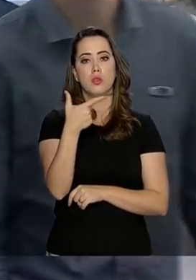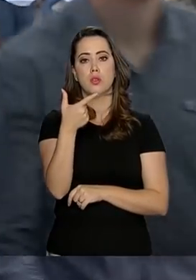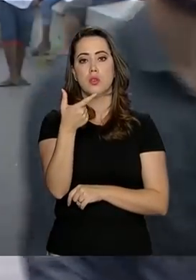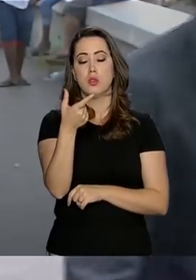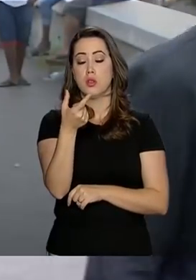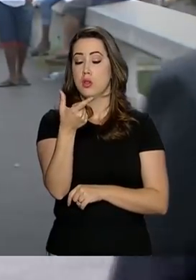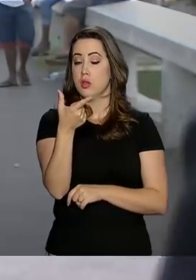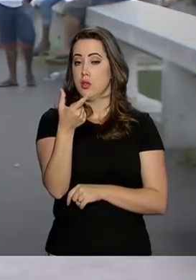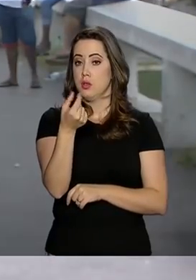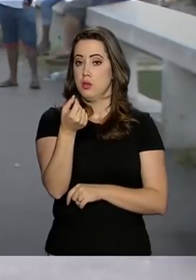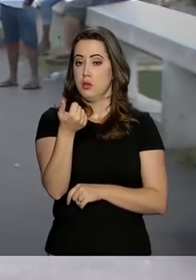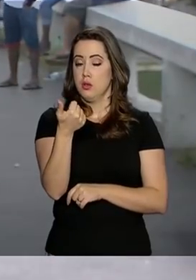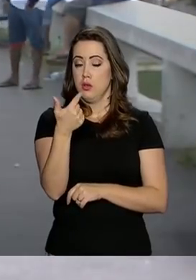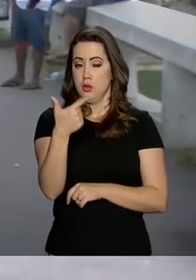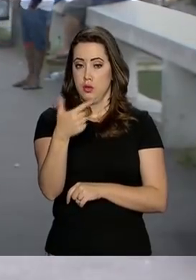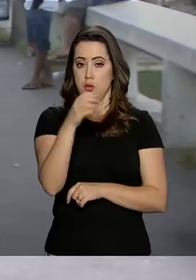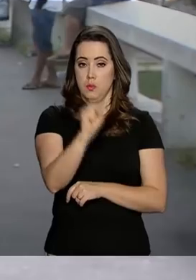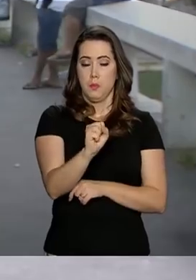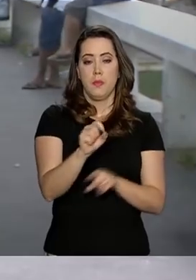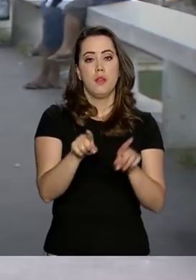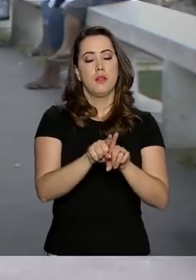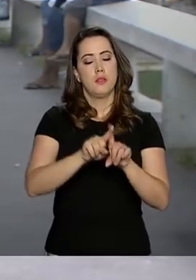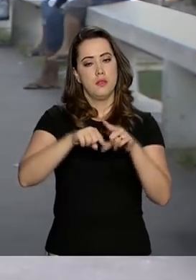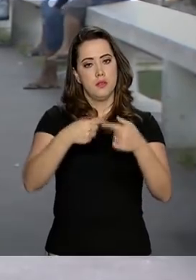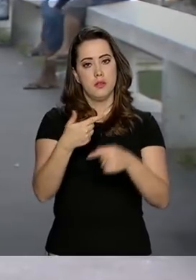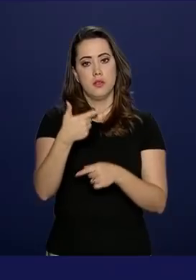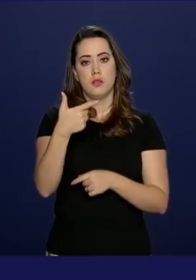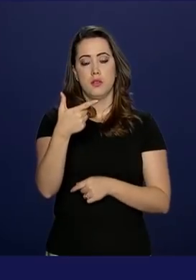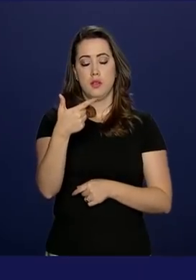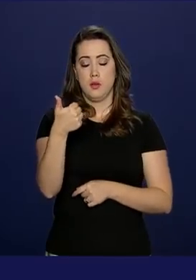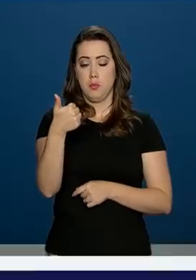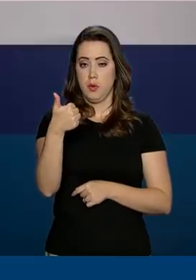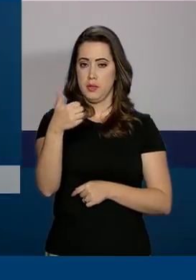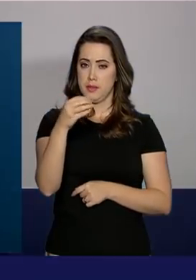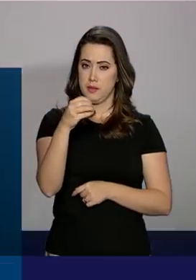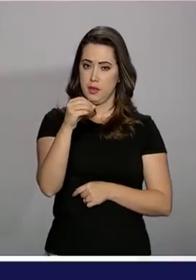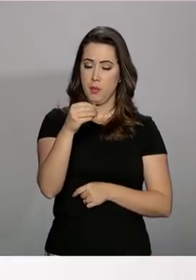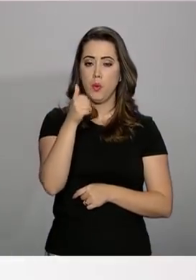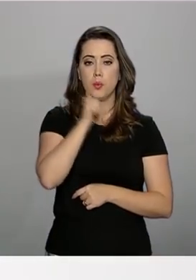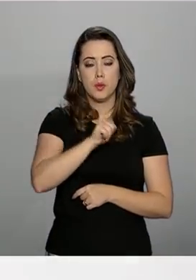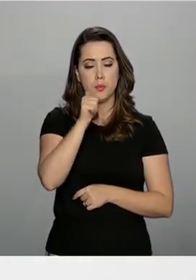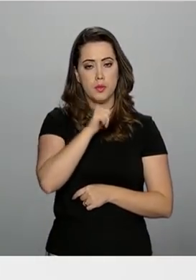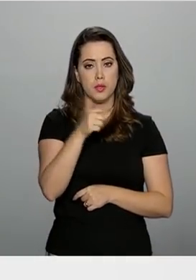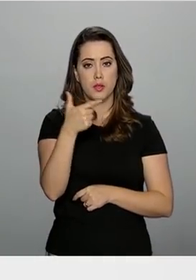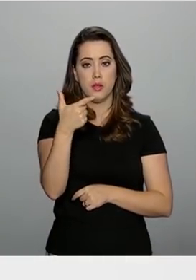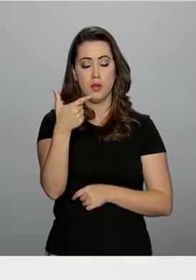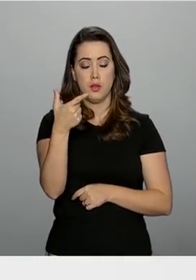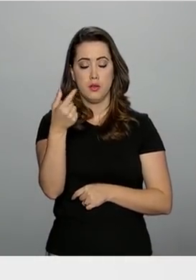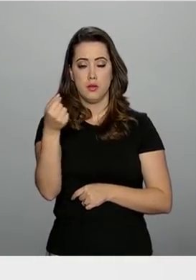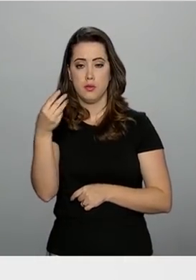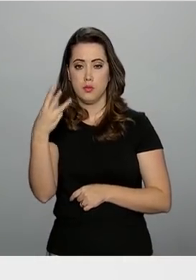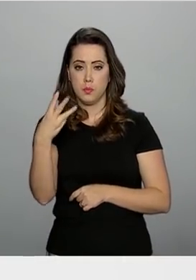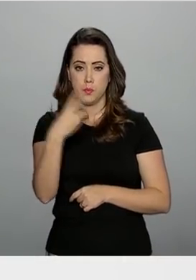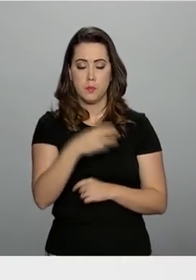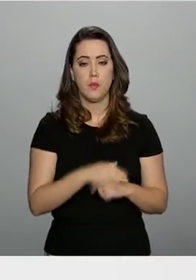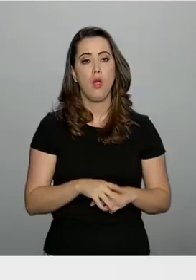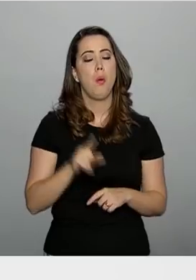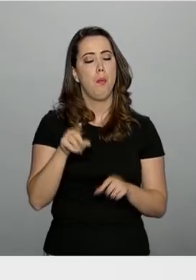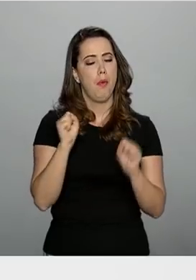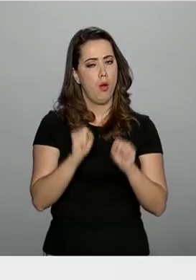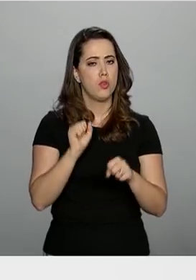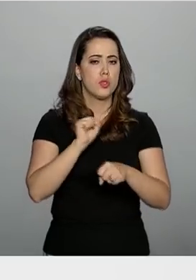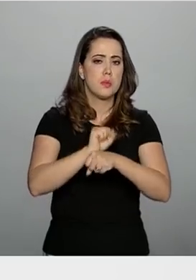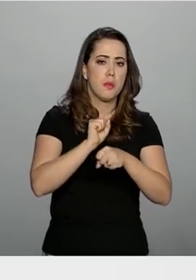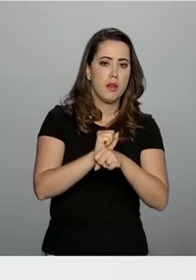e 100 pontos para mulheres em 2033. Além disso, o trabalhador poderá aguardar a idade mínima, que